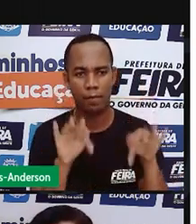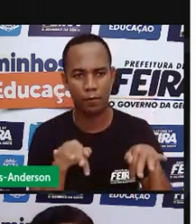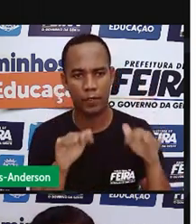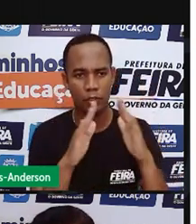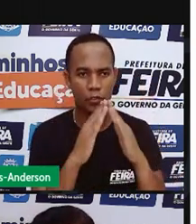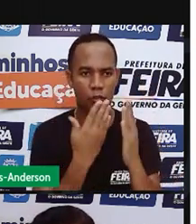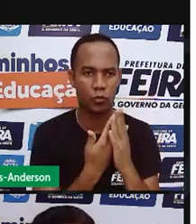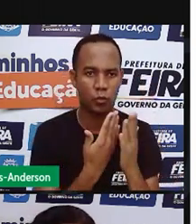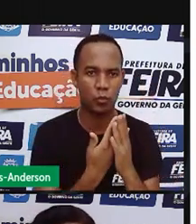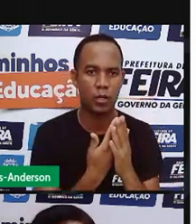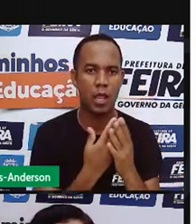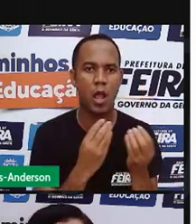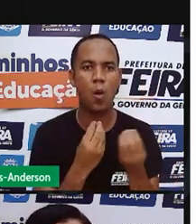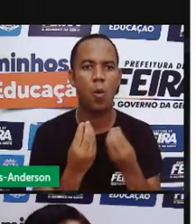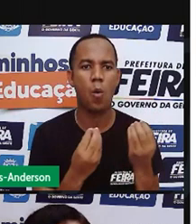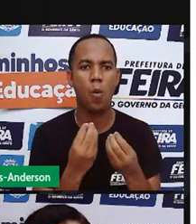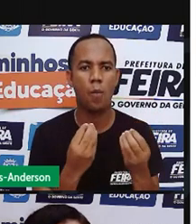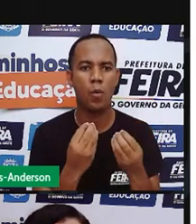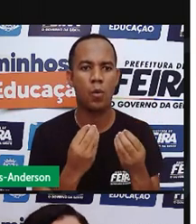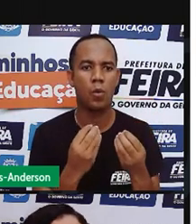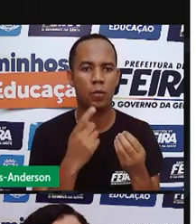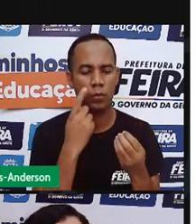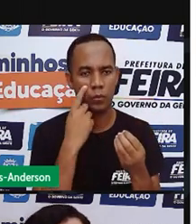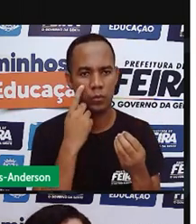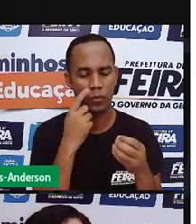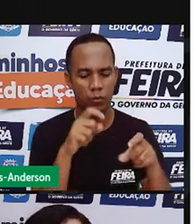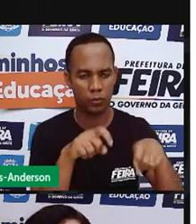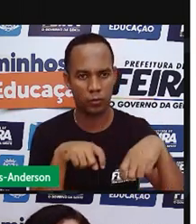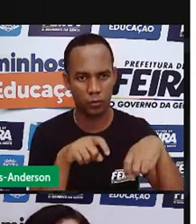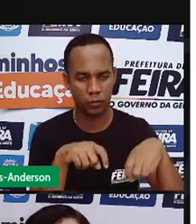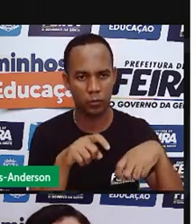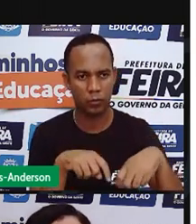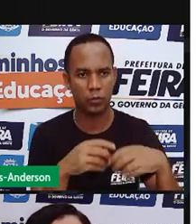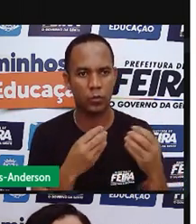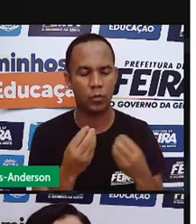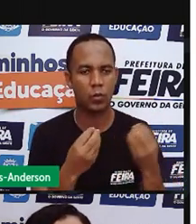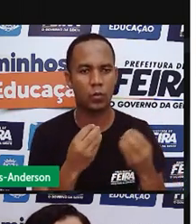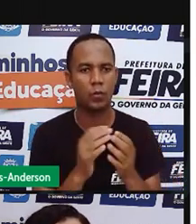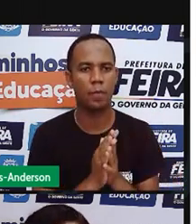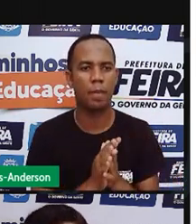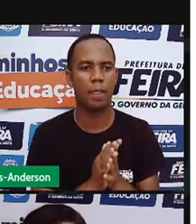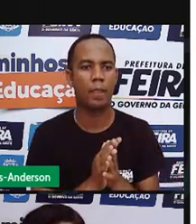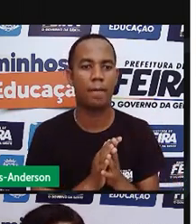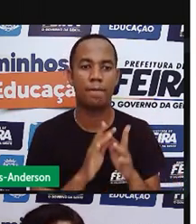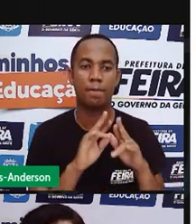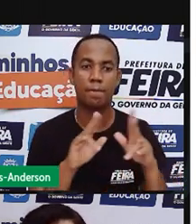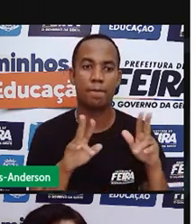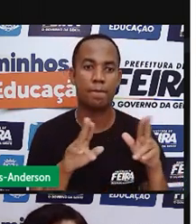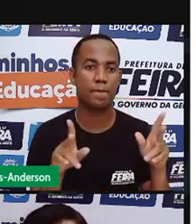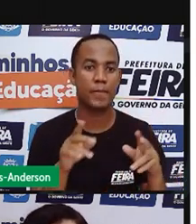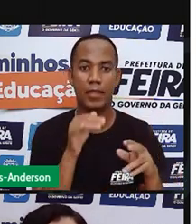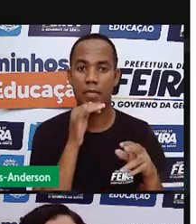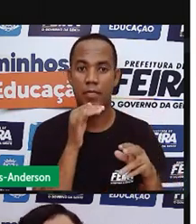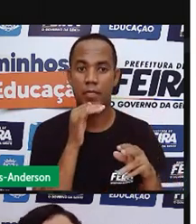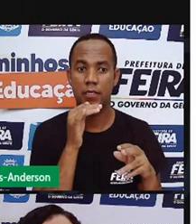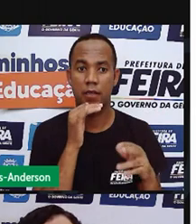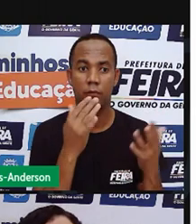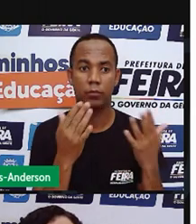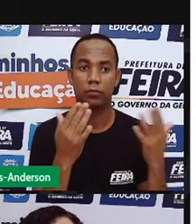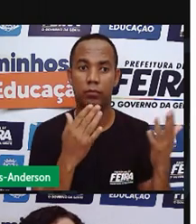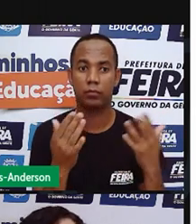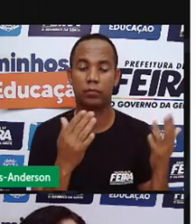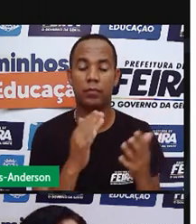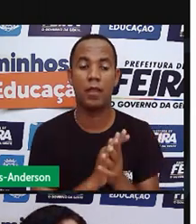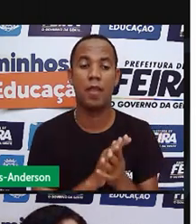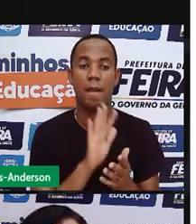sobre agricultura. E agricultura e pecuária são atividades econômicas que têm